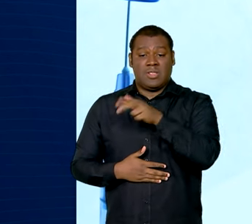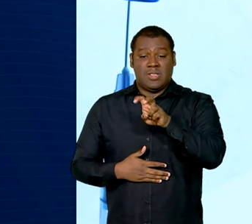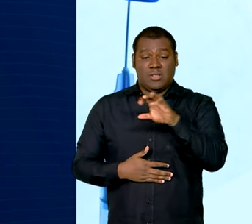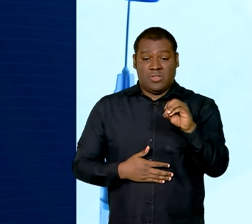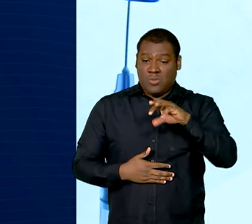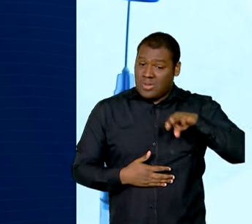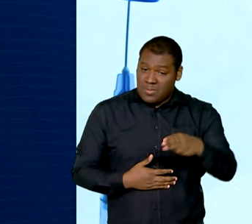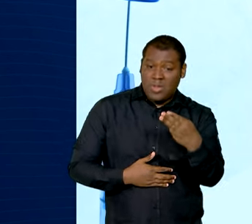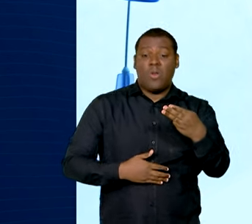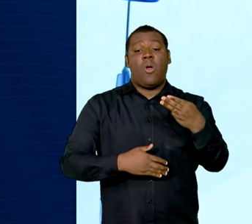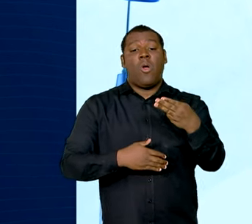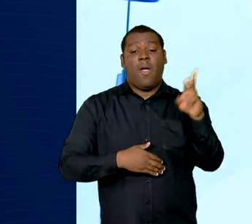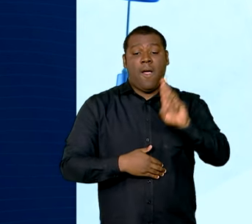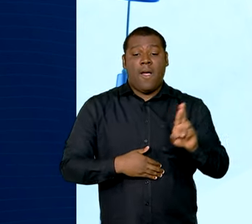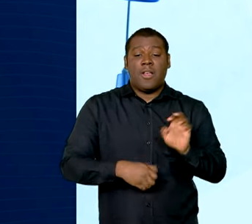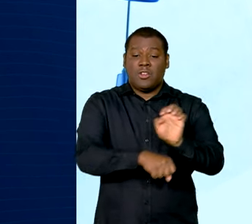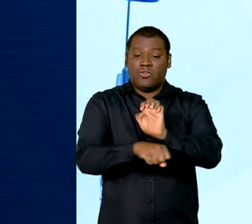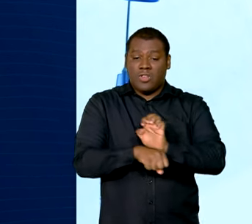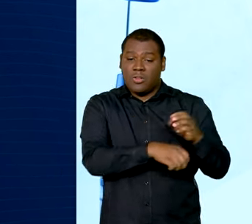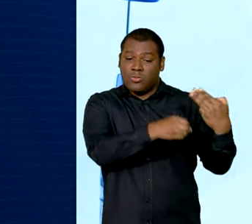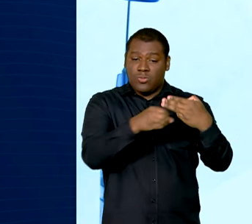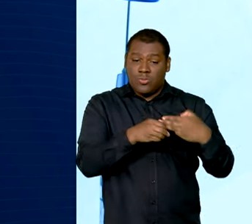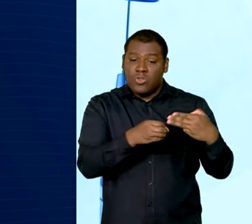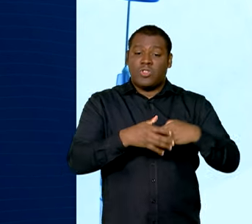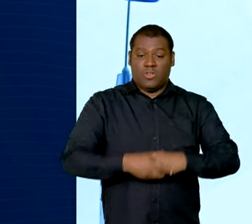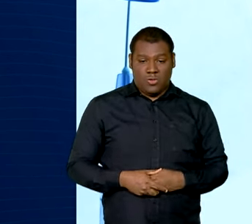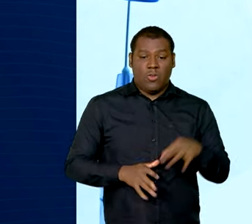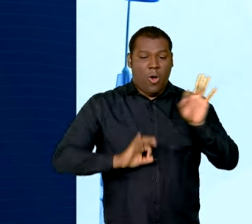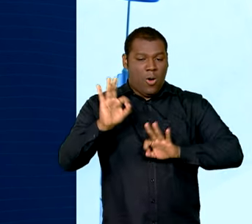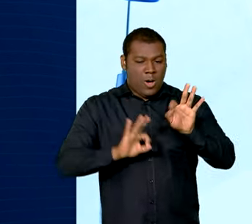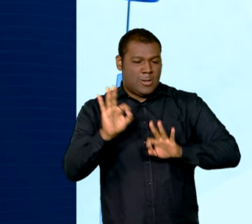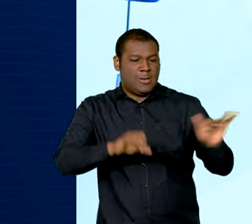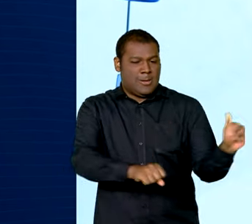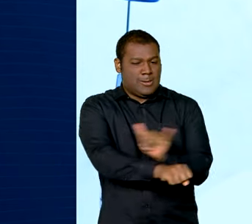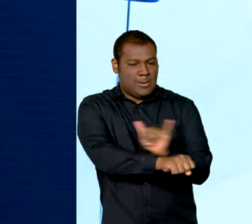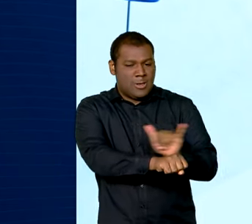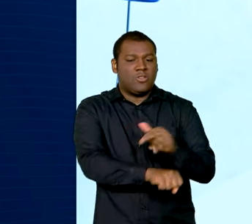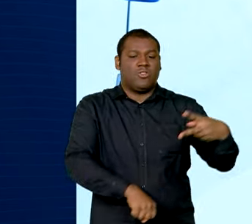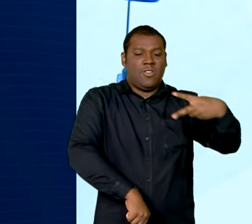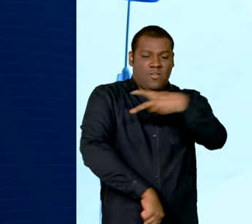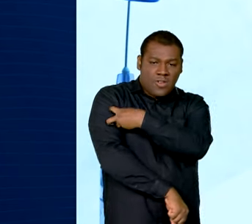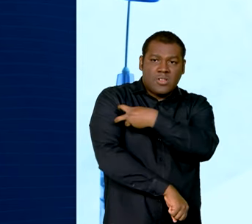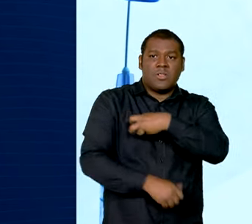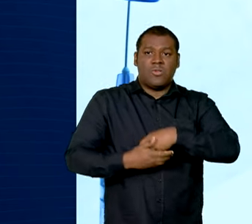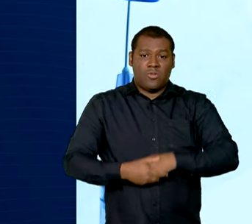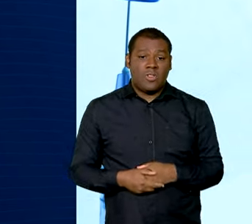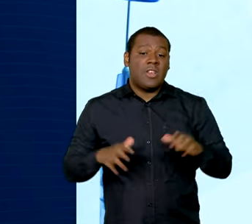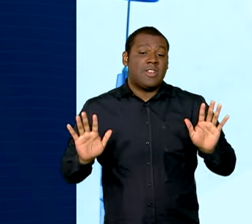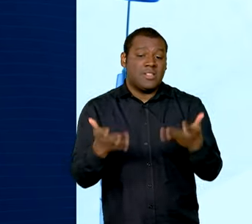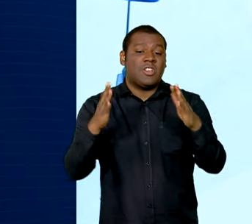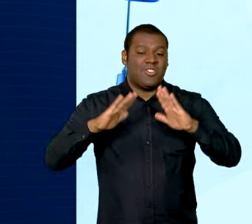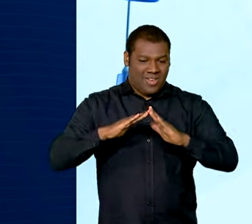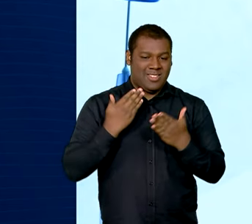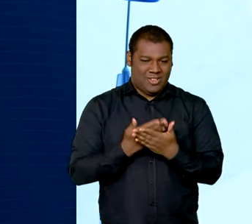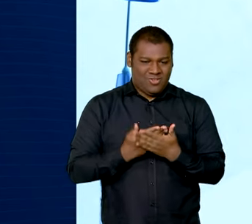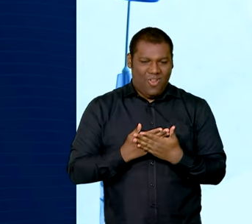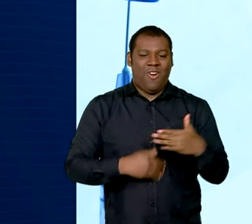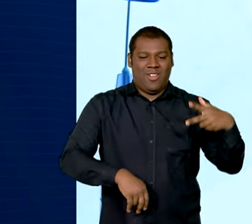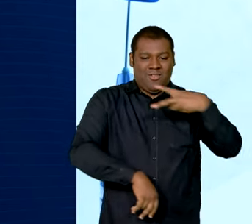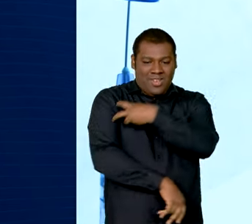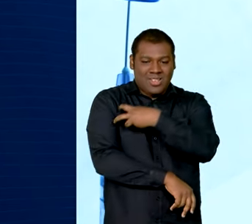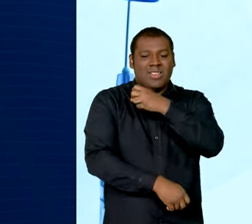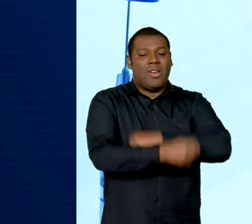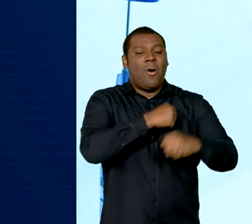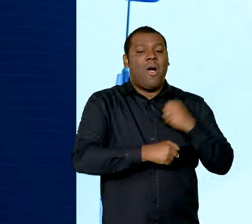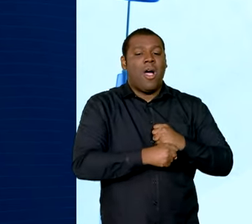para estados e municípios custearem ações de vacinação, incluindo a mobilização nas escolas. Em 2023,